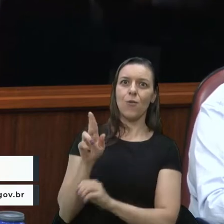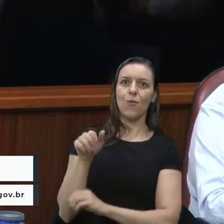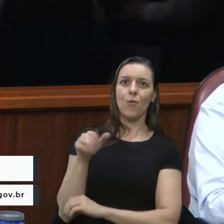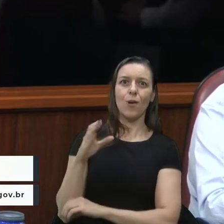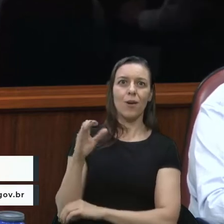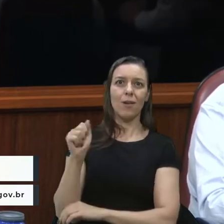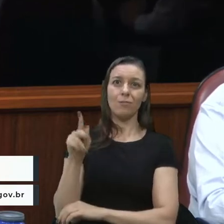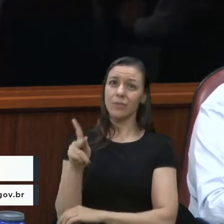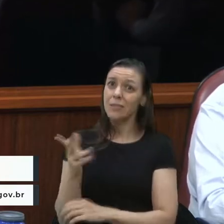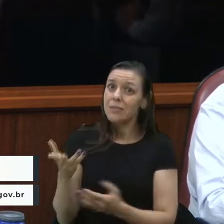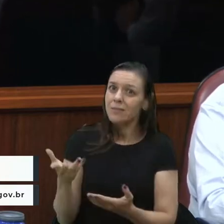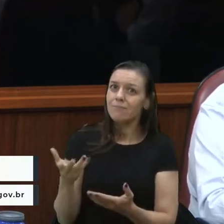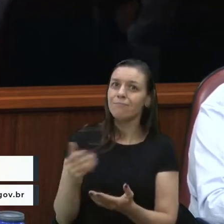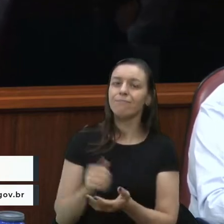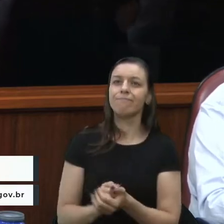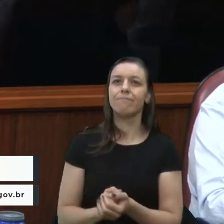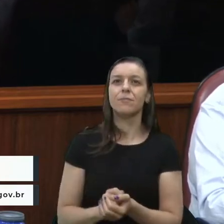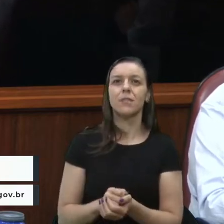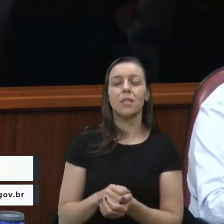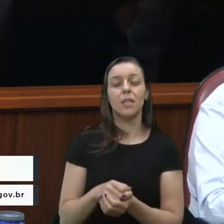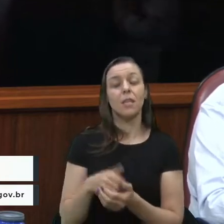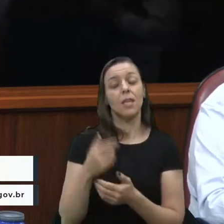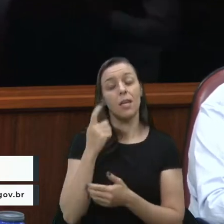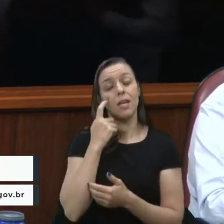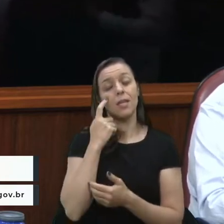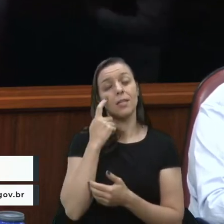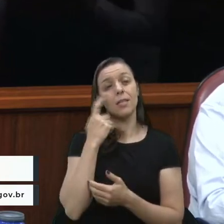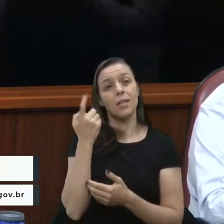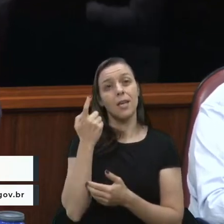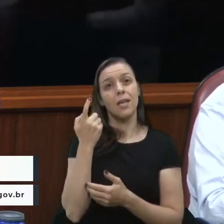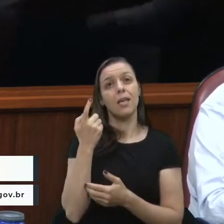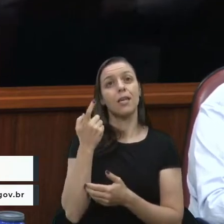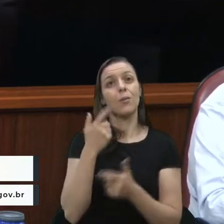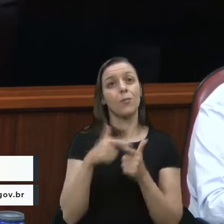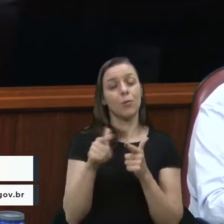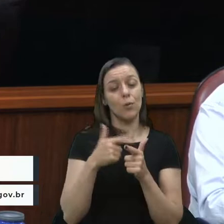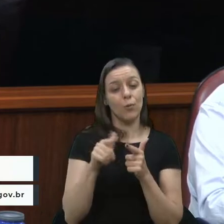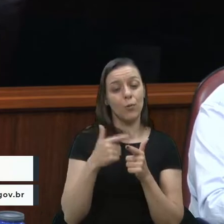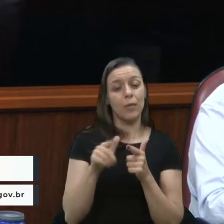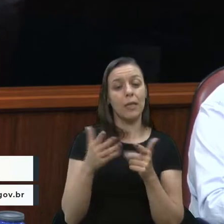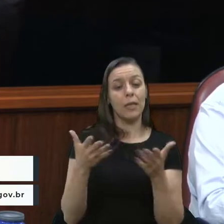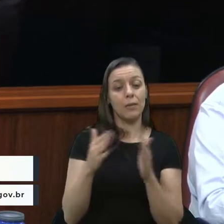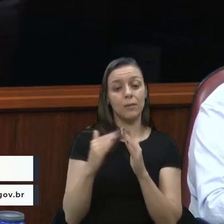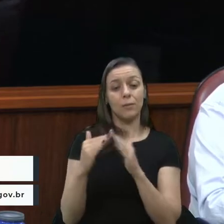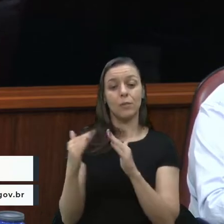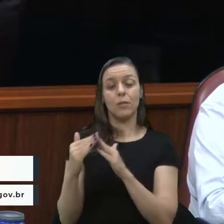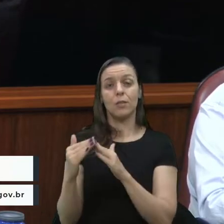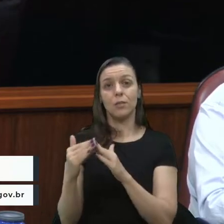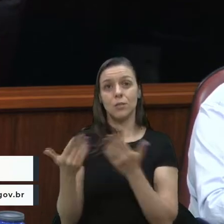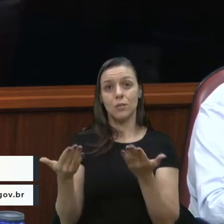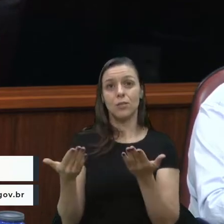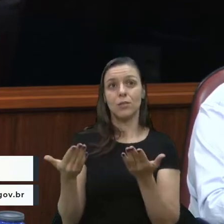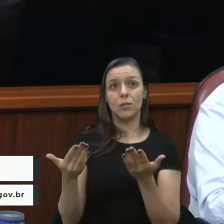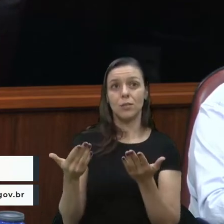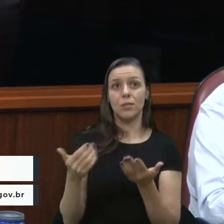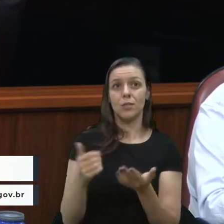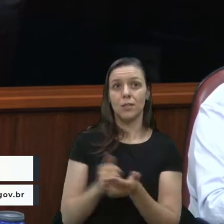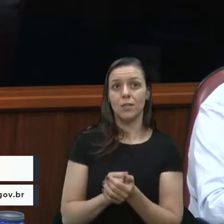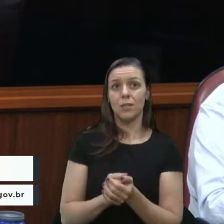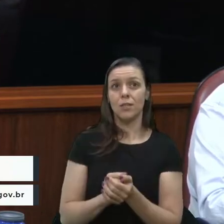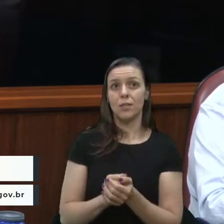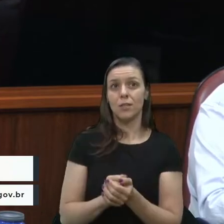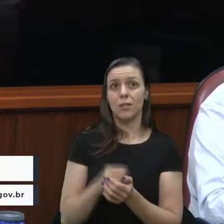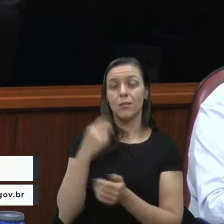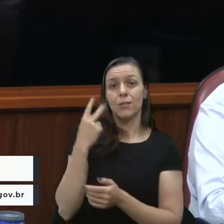Então, é mais uma vez essa ideia de que o problema habitacional de Caxias, o